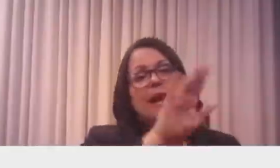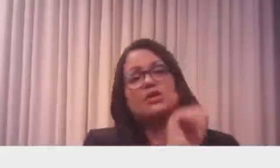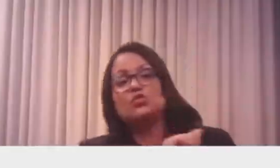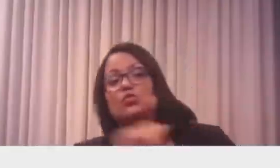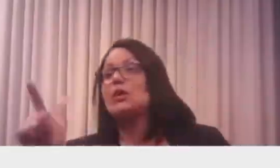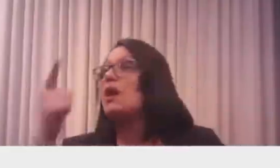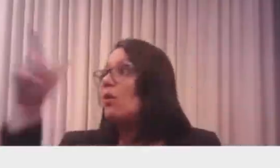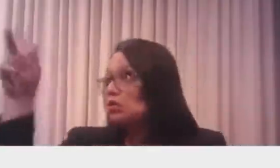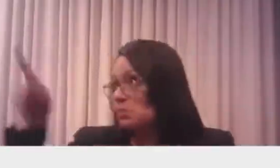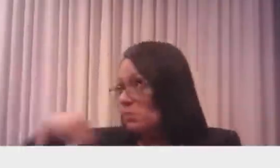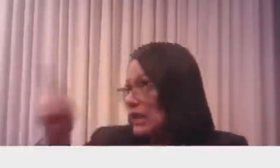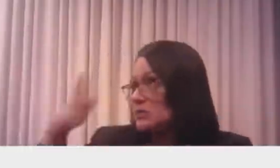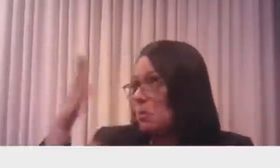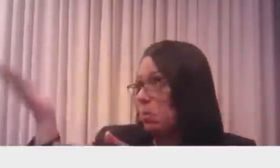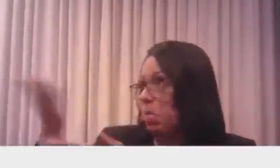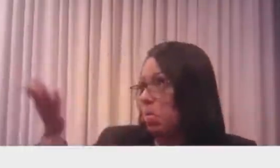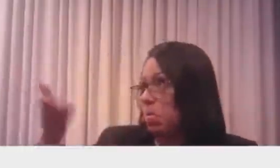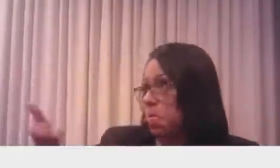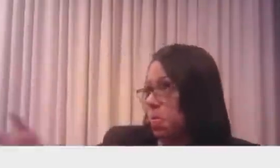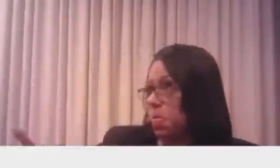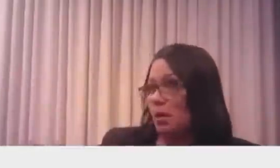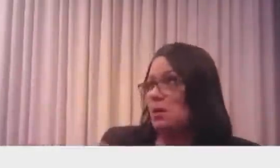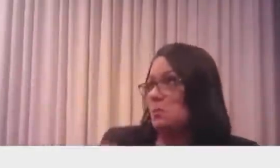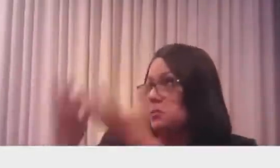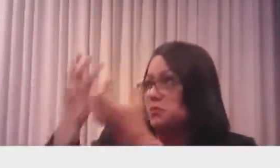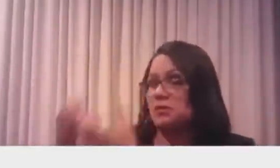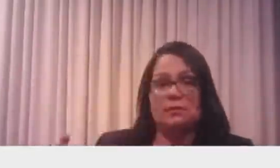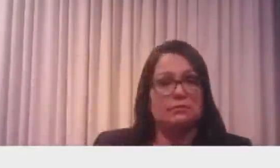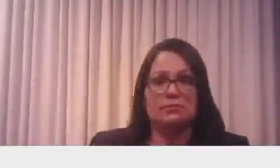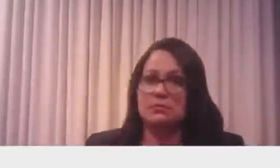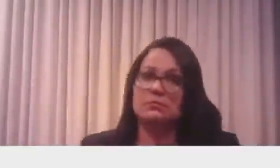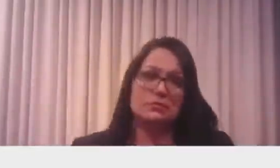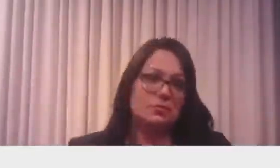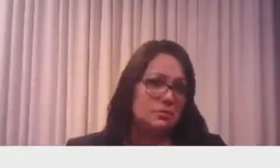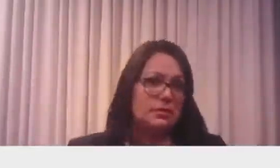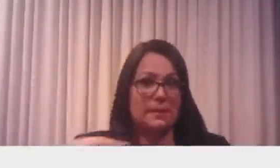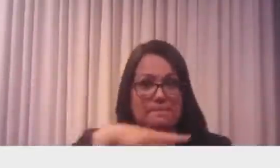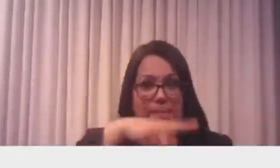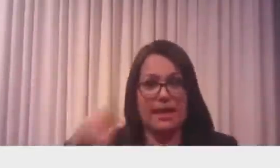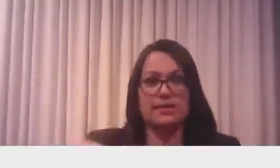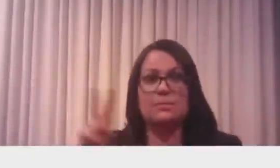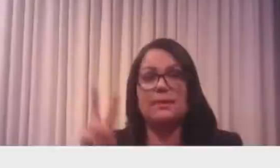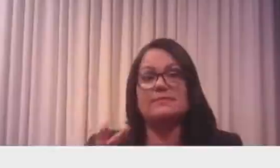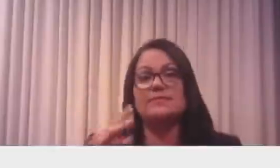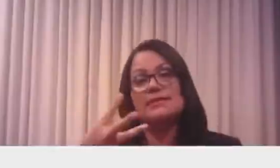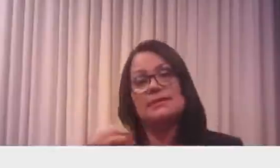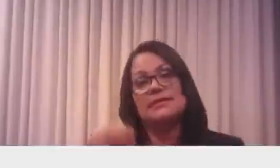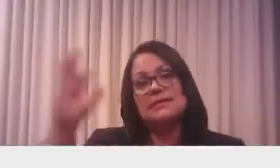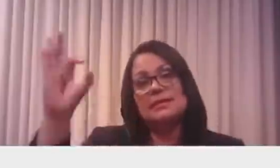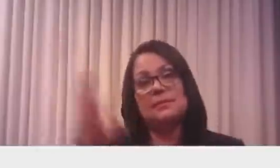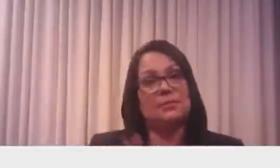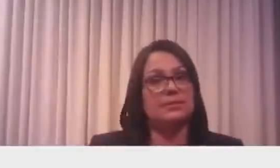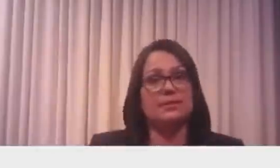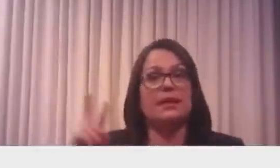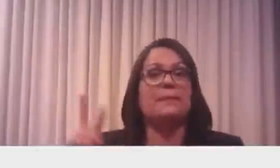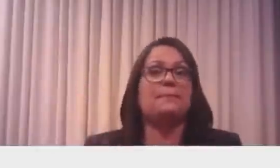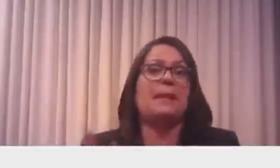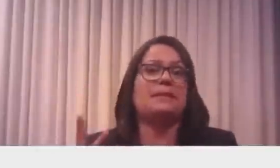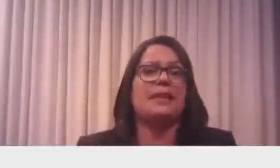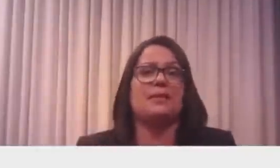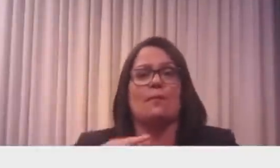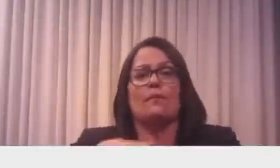terços da vegetação nativa nossa e tem países que preservam, por exemplo, 30%. Você vai ver, preserva um deserto, um cânion,